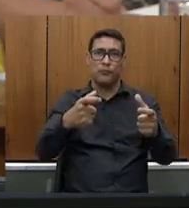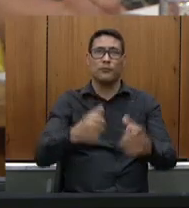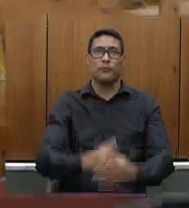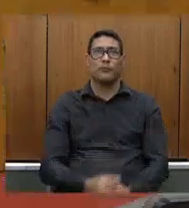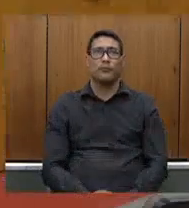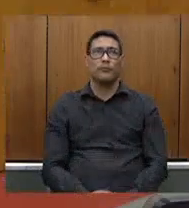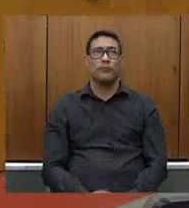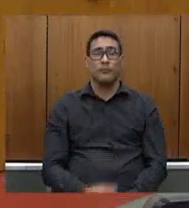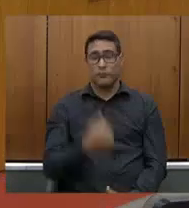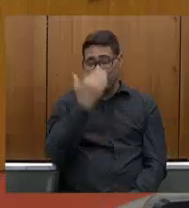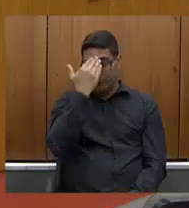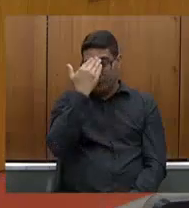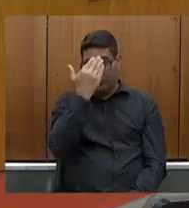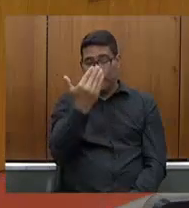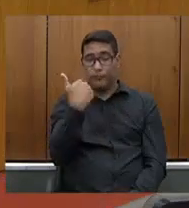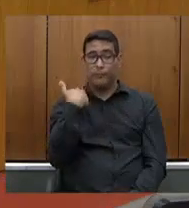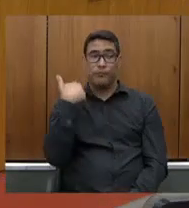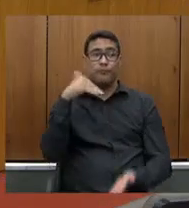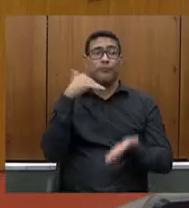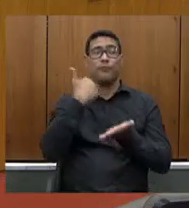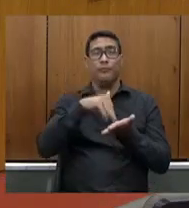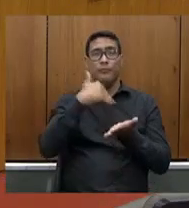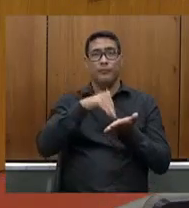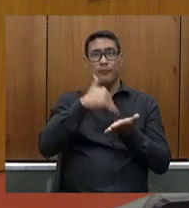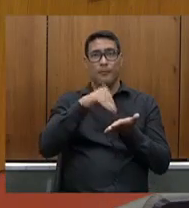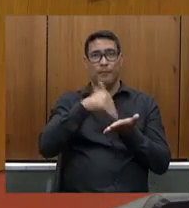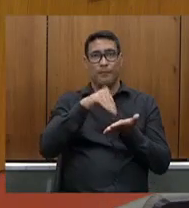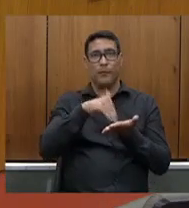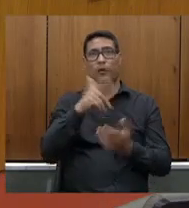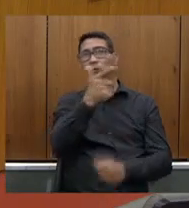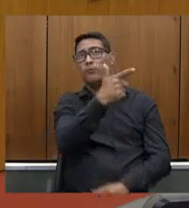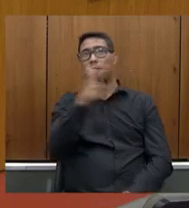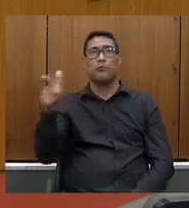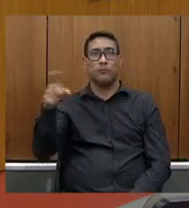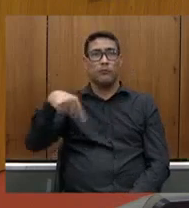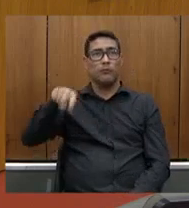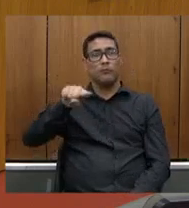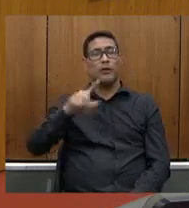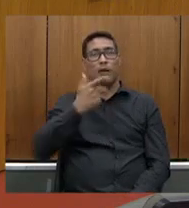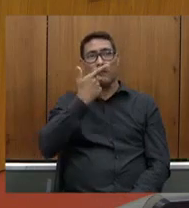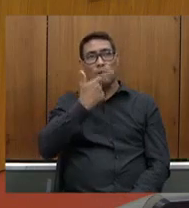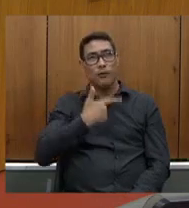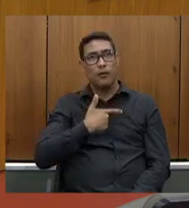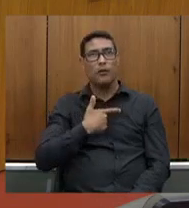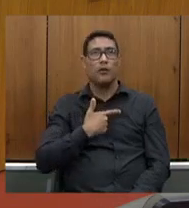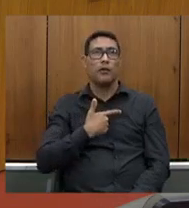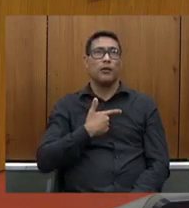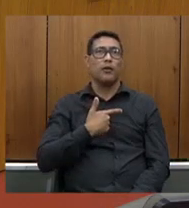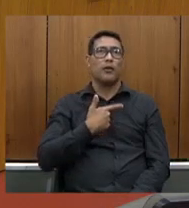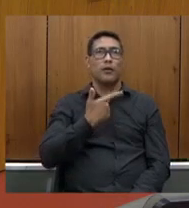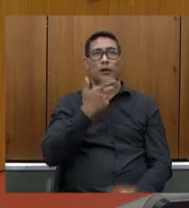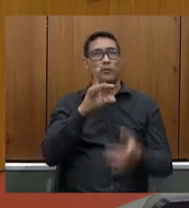muito obrigado secretário questiono se há mais algum deputado ou deputada que gostaria de fazer uso da palavra